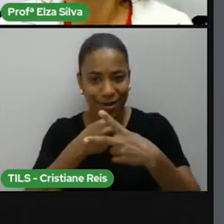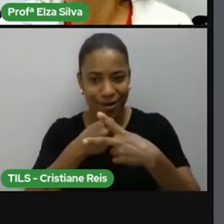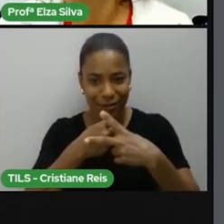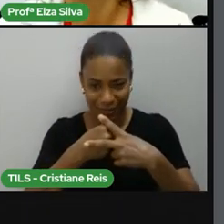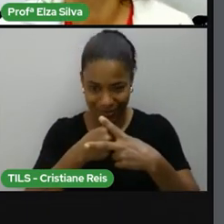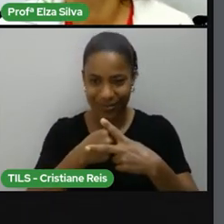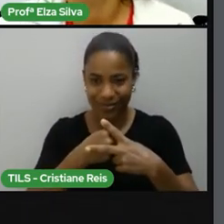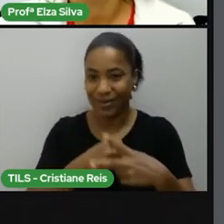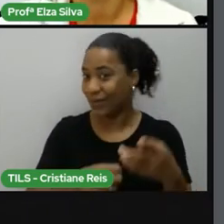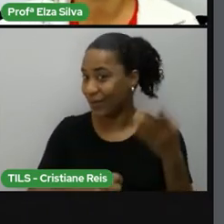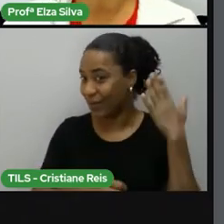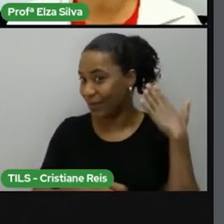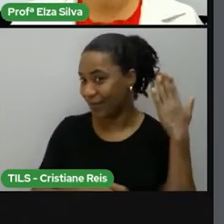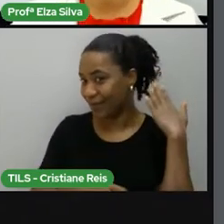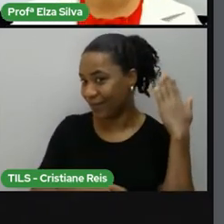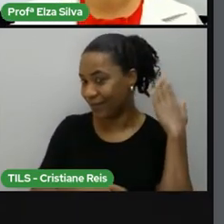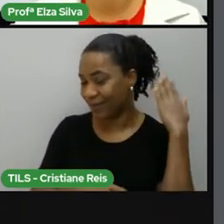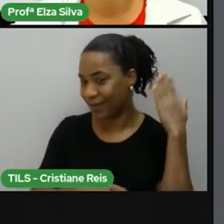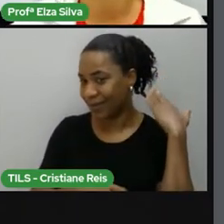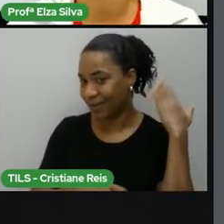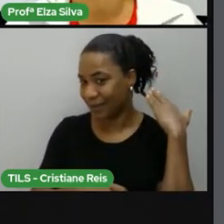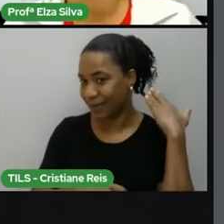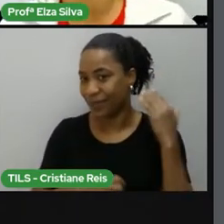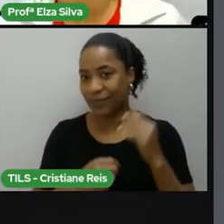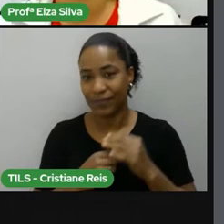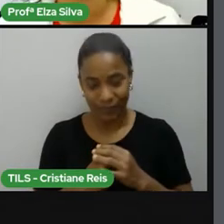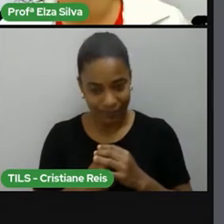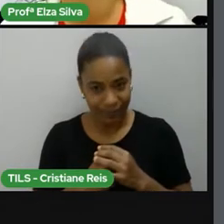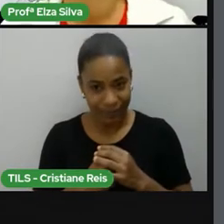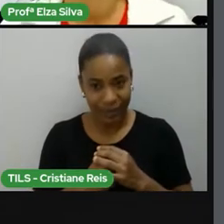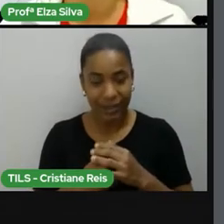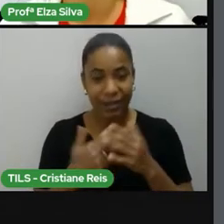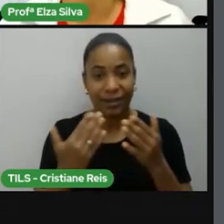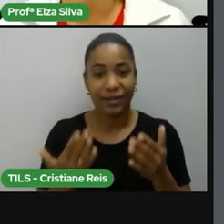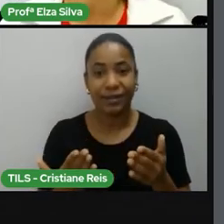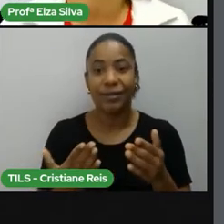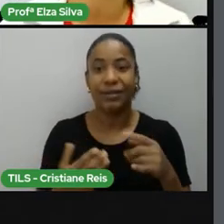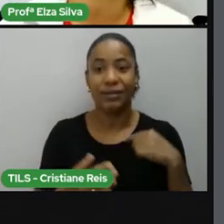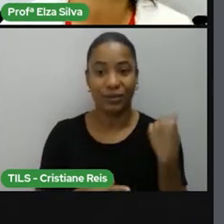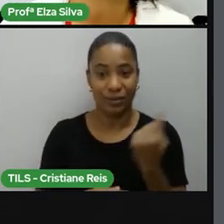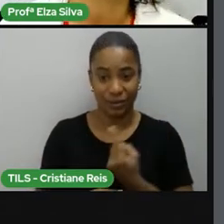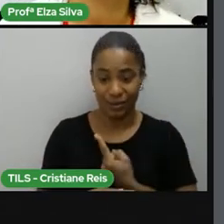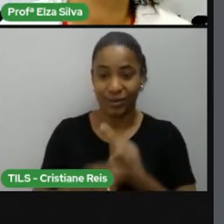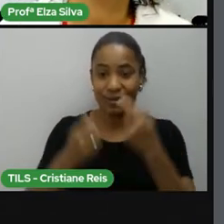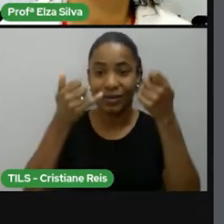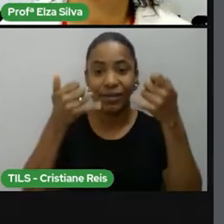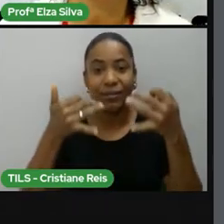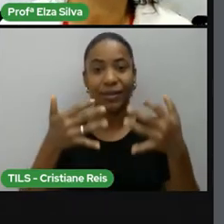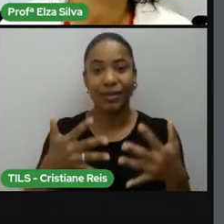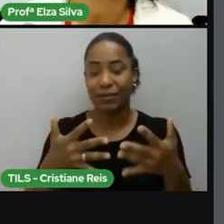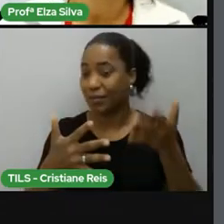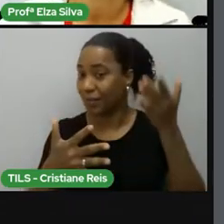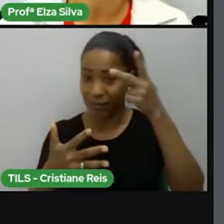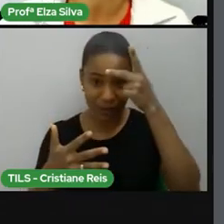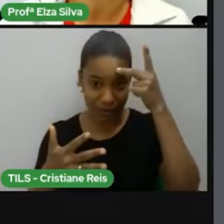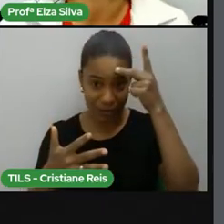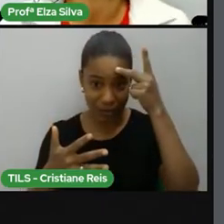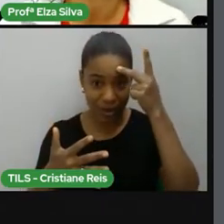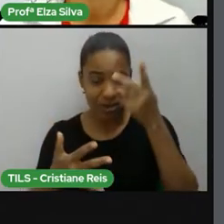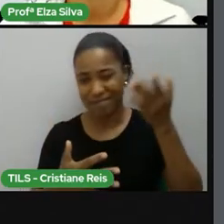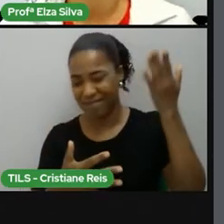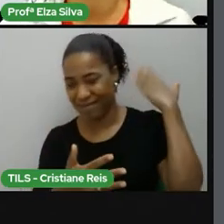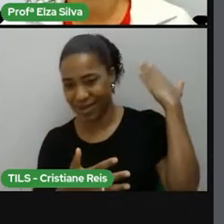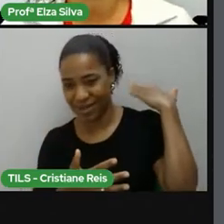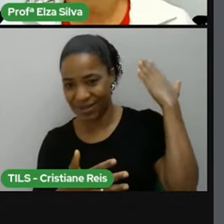Por quê? Se nós estamos falando sobre alguém que já viveu numa determinada época, então